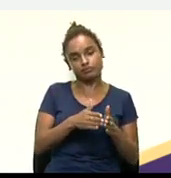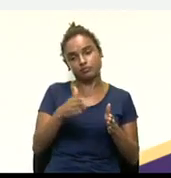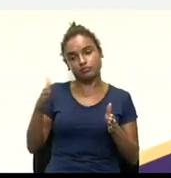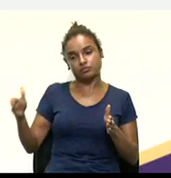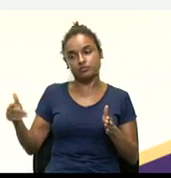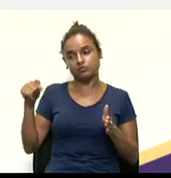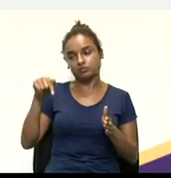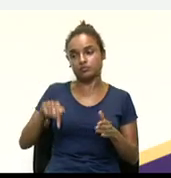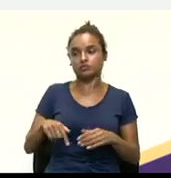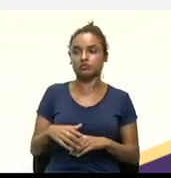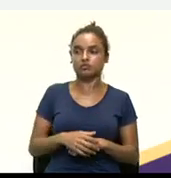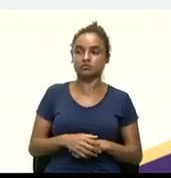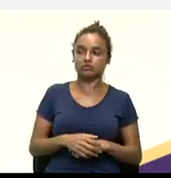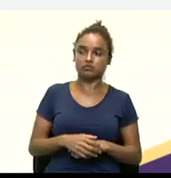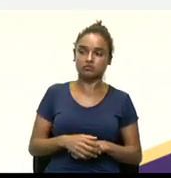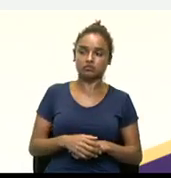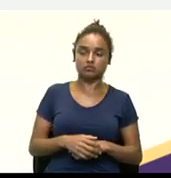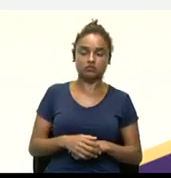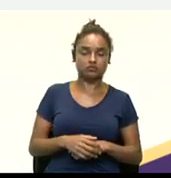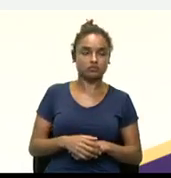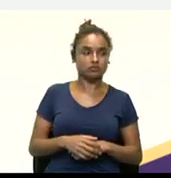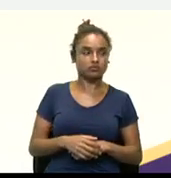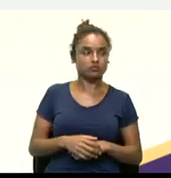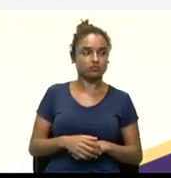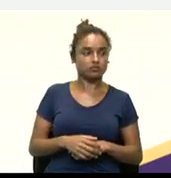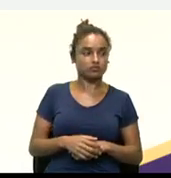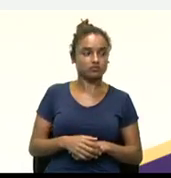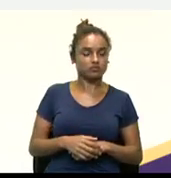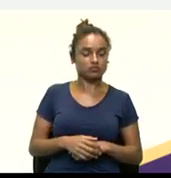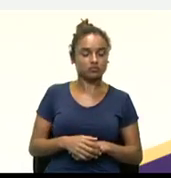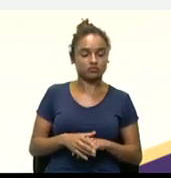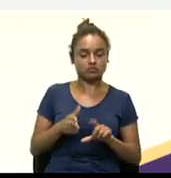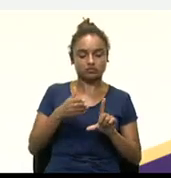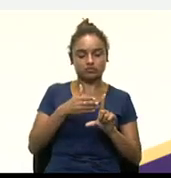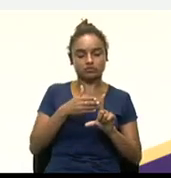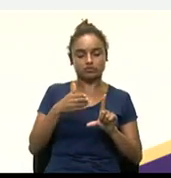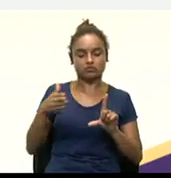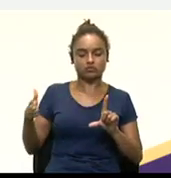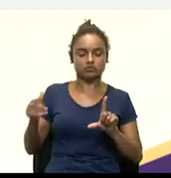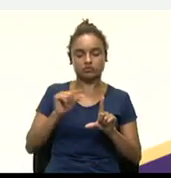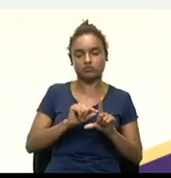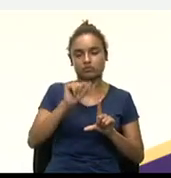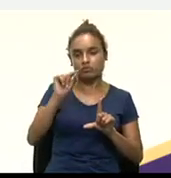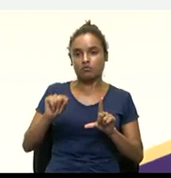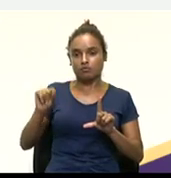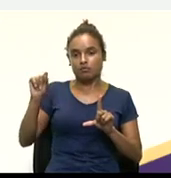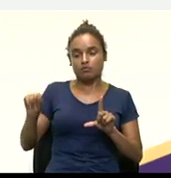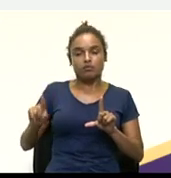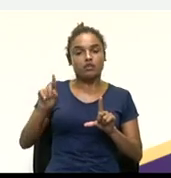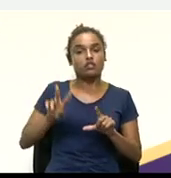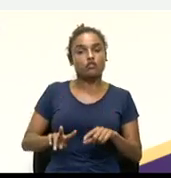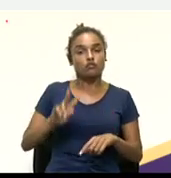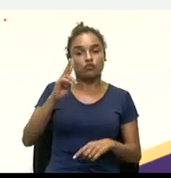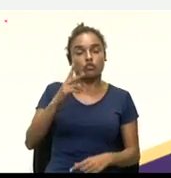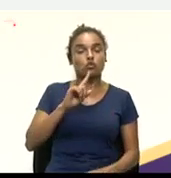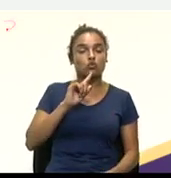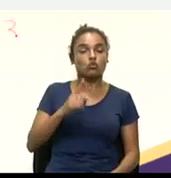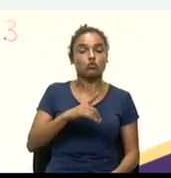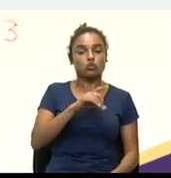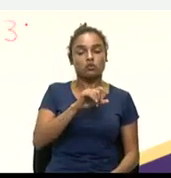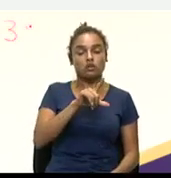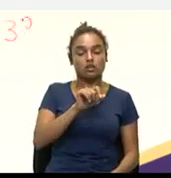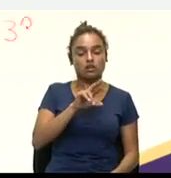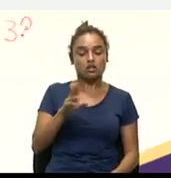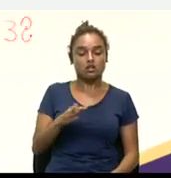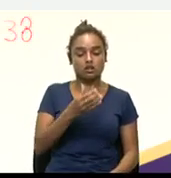criei essa aula. Então, valores aqui, está em dólar, aqui está 6